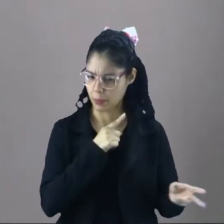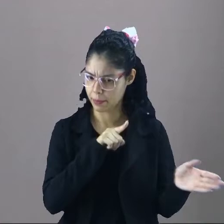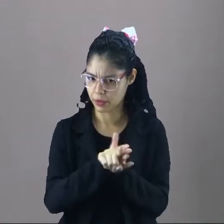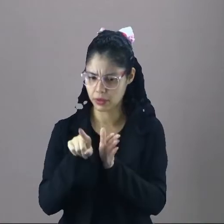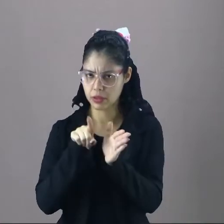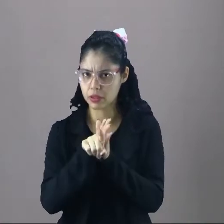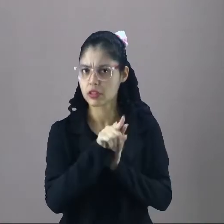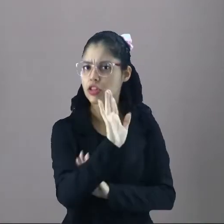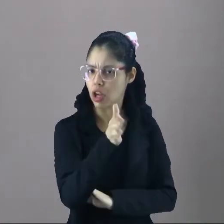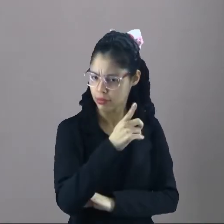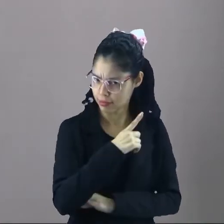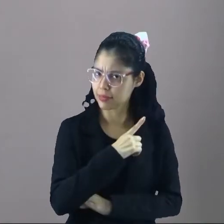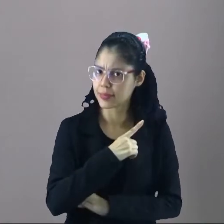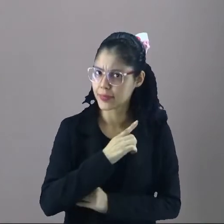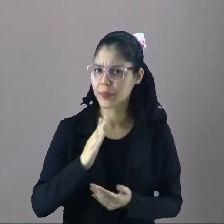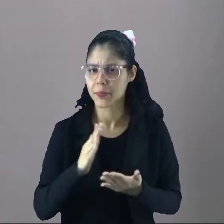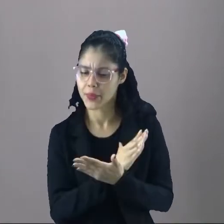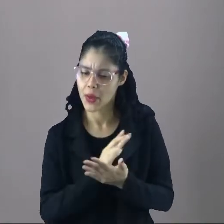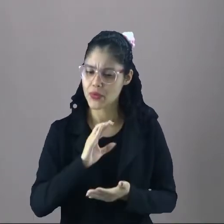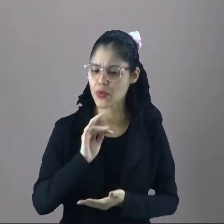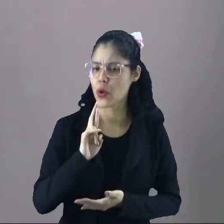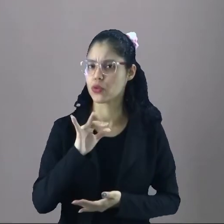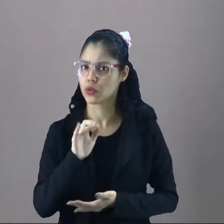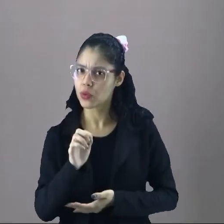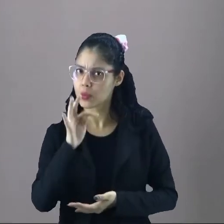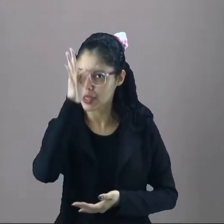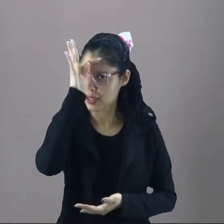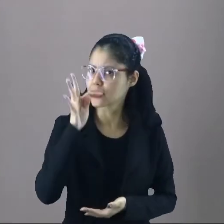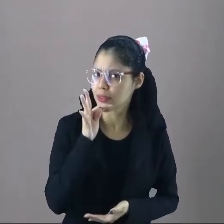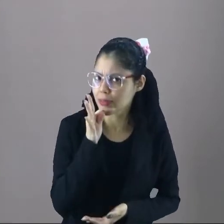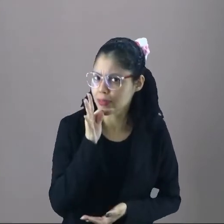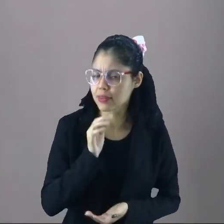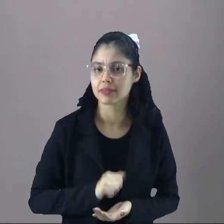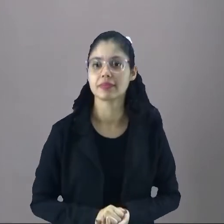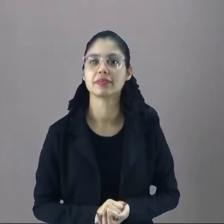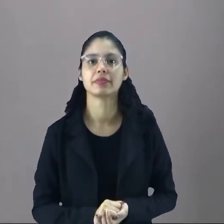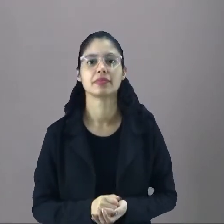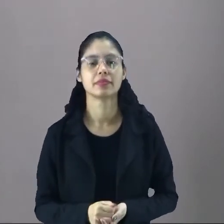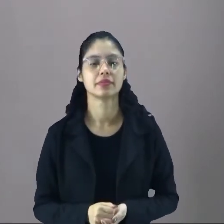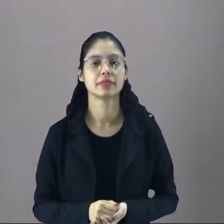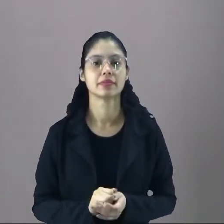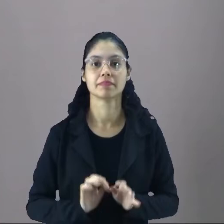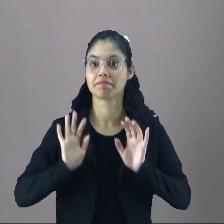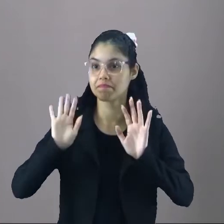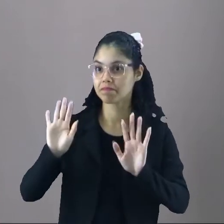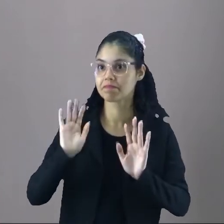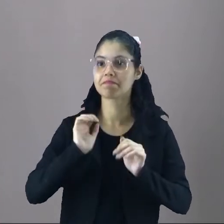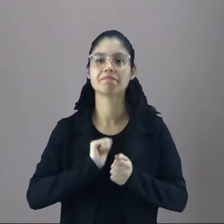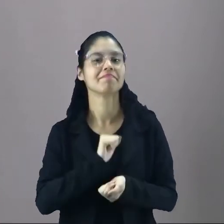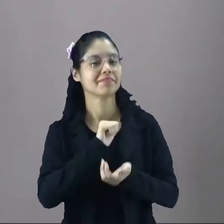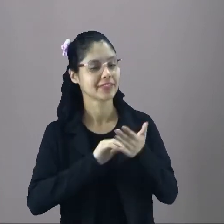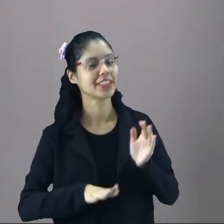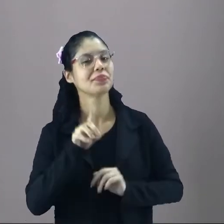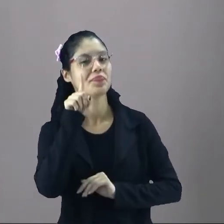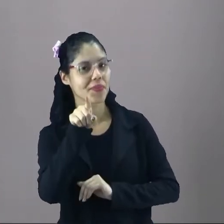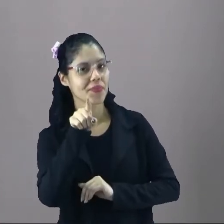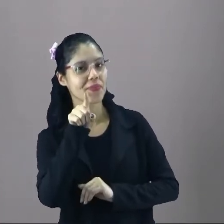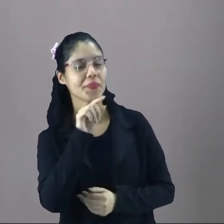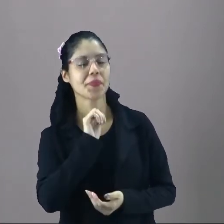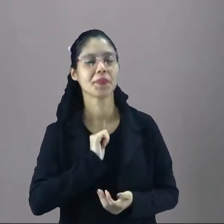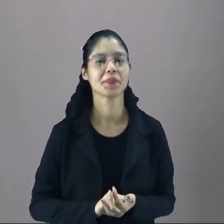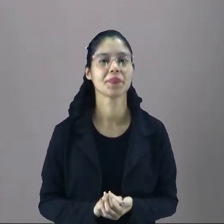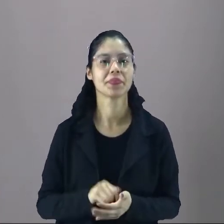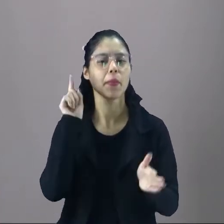perguntei, será que você tem um costume? Será que você tem uma tradição? Vamos deixar como atividade de casa